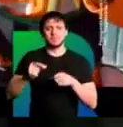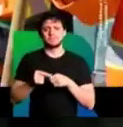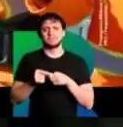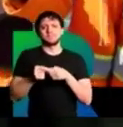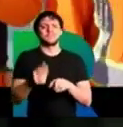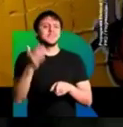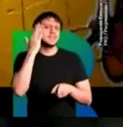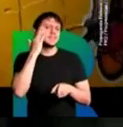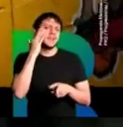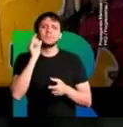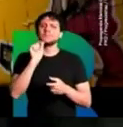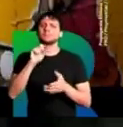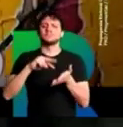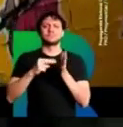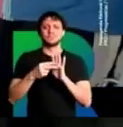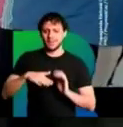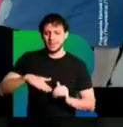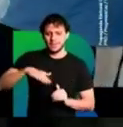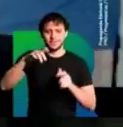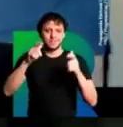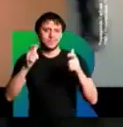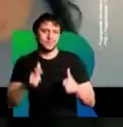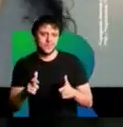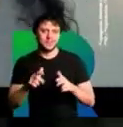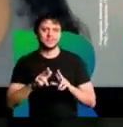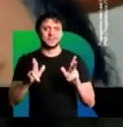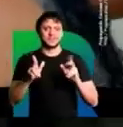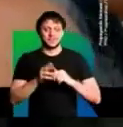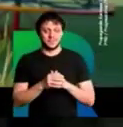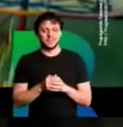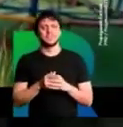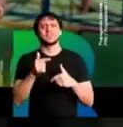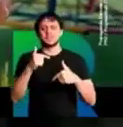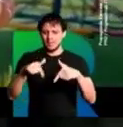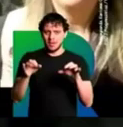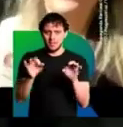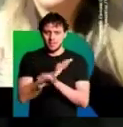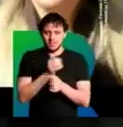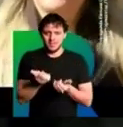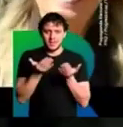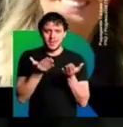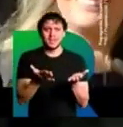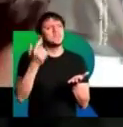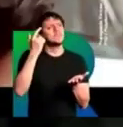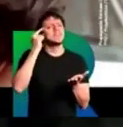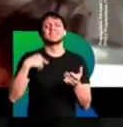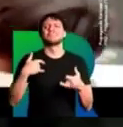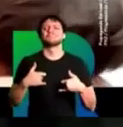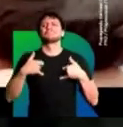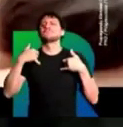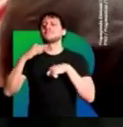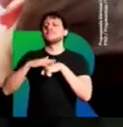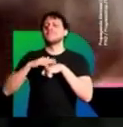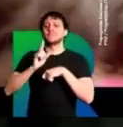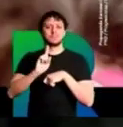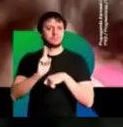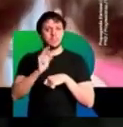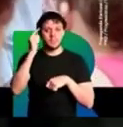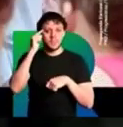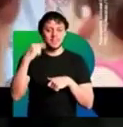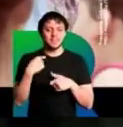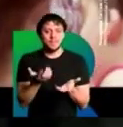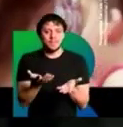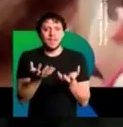crescer em uma comunidade. É por isso que quando ele entrega uma obra ou algum serviço, ele não pensa com a cabeça de quem entrega. Mas sim